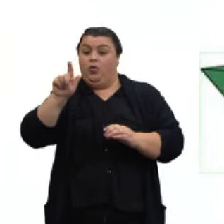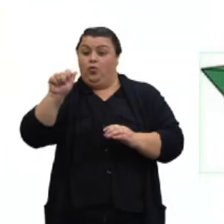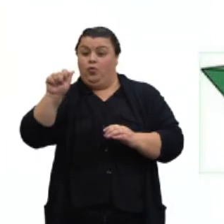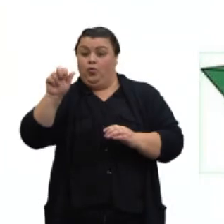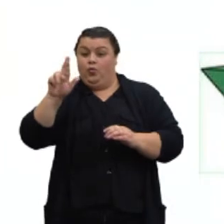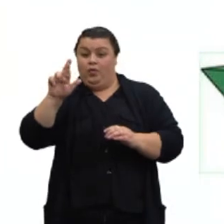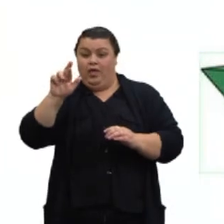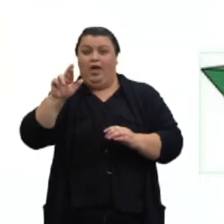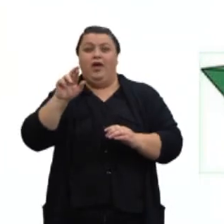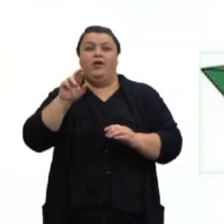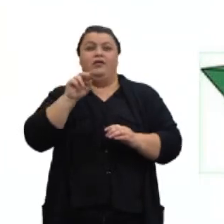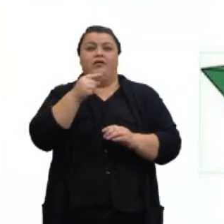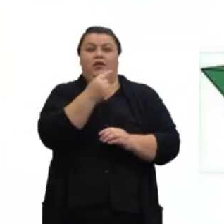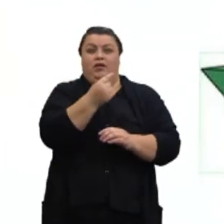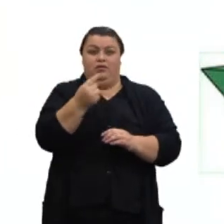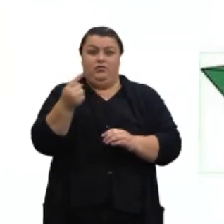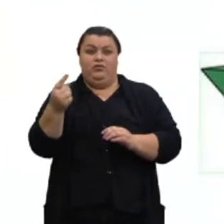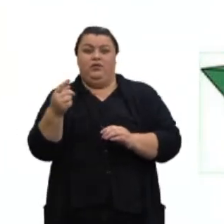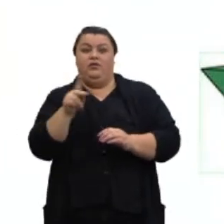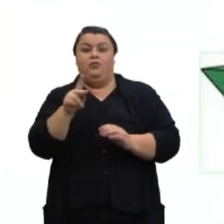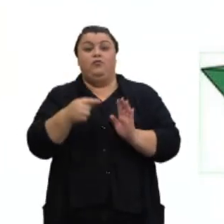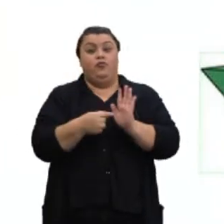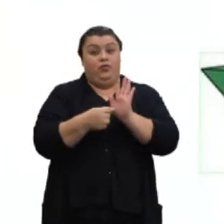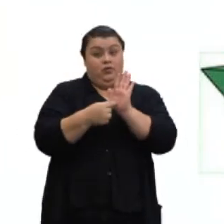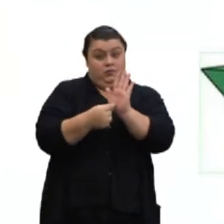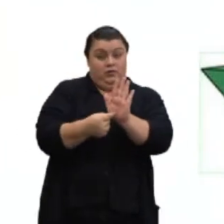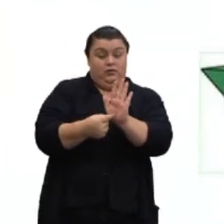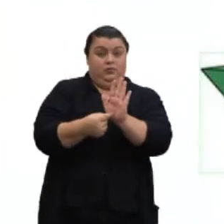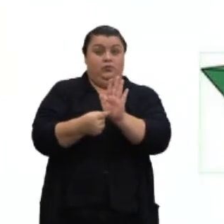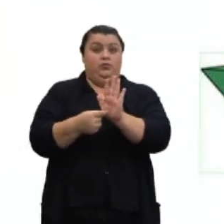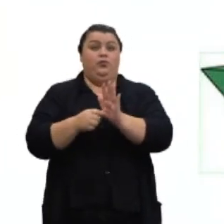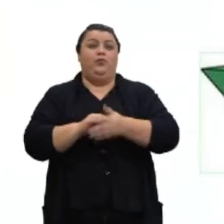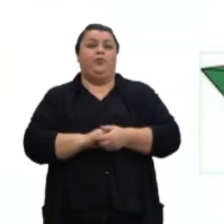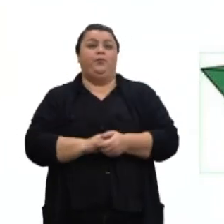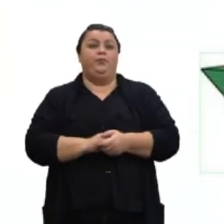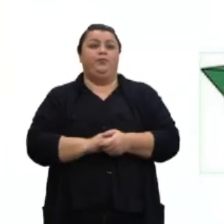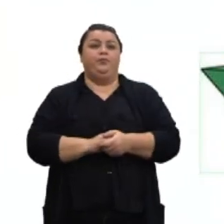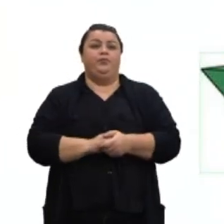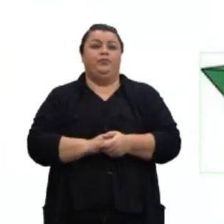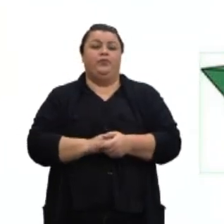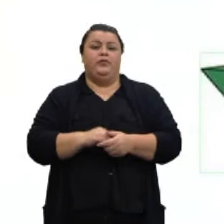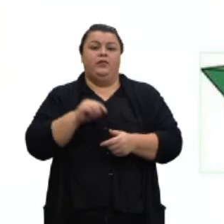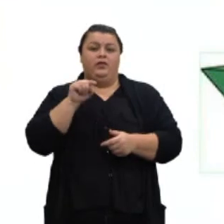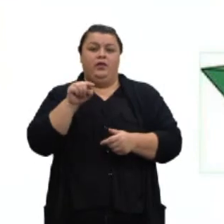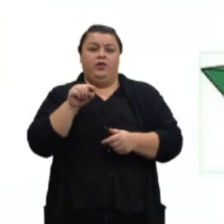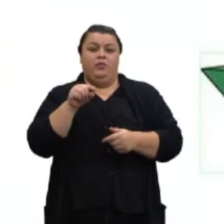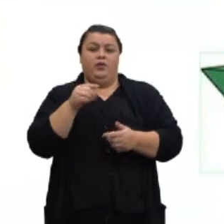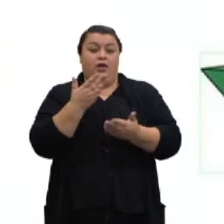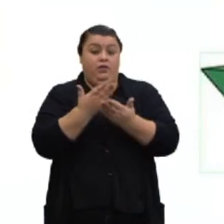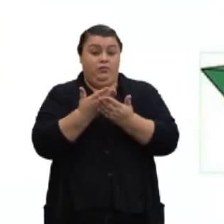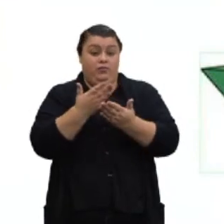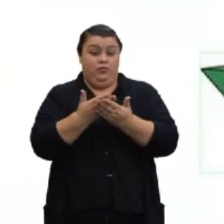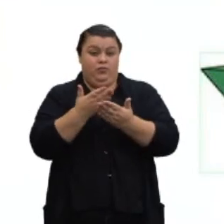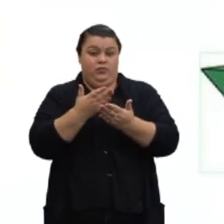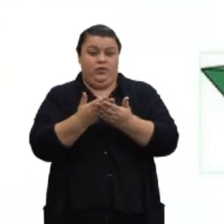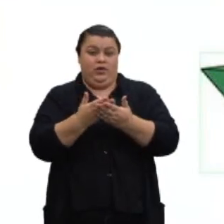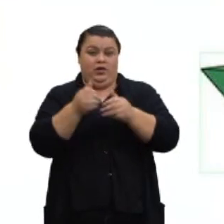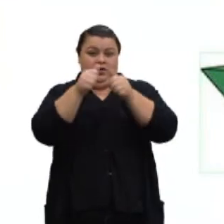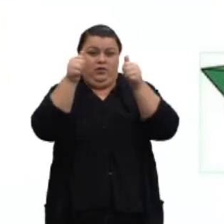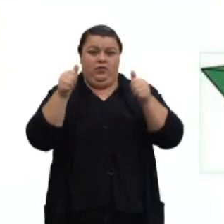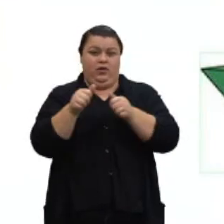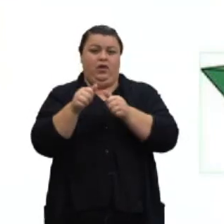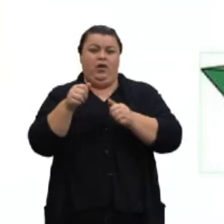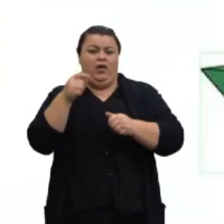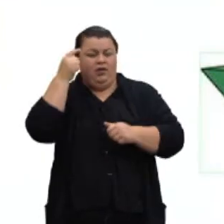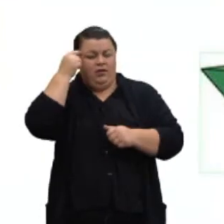geométricos limitados por polígonos. Então, na defesa de um mapa mental para estudar, o que eu diria para